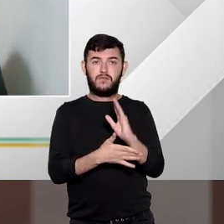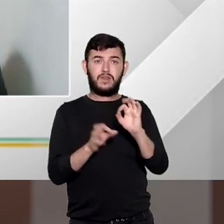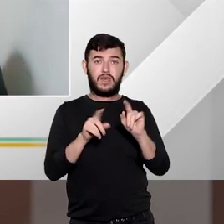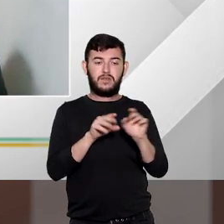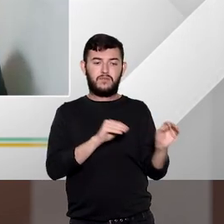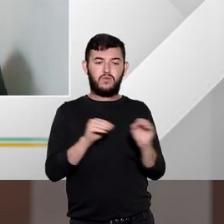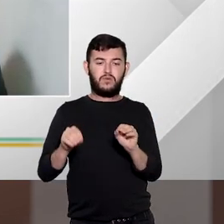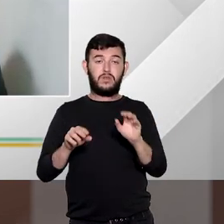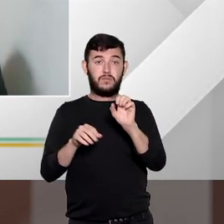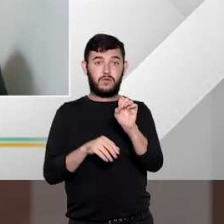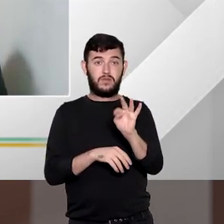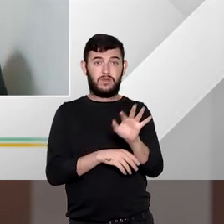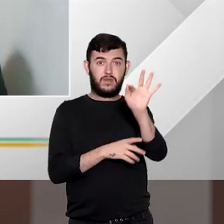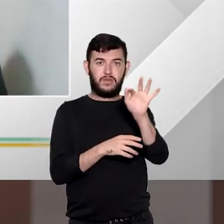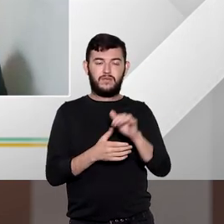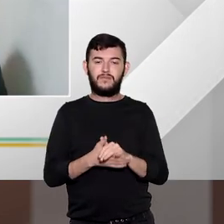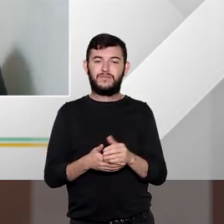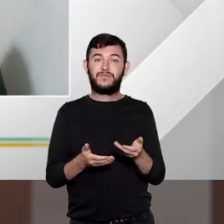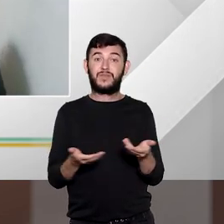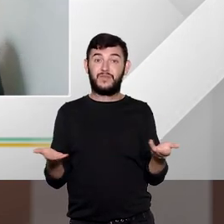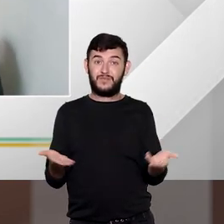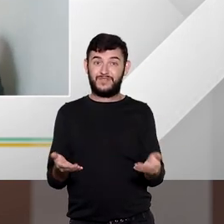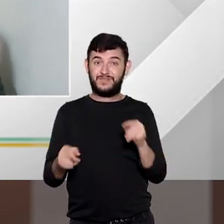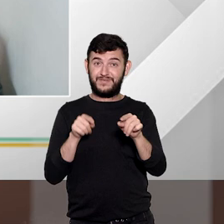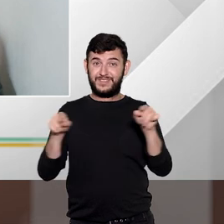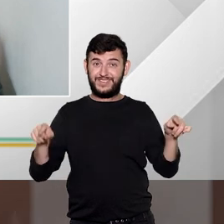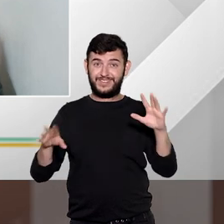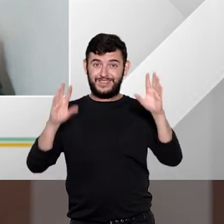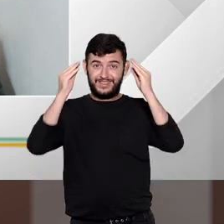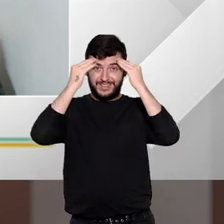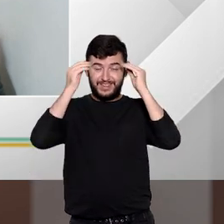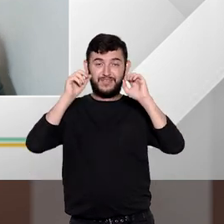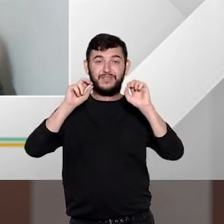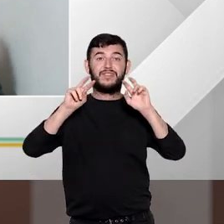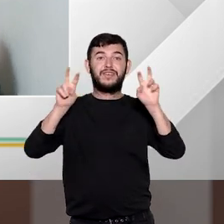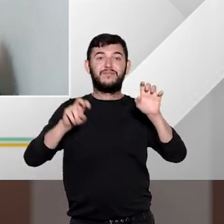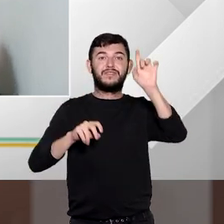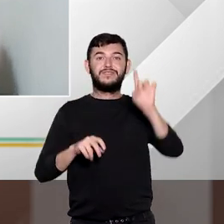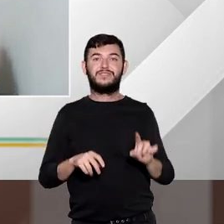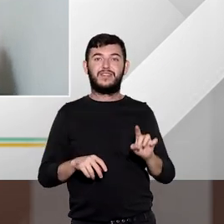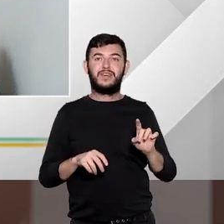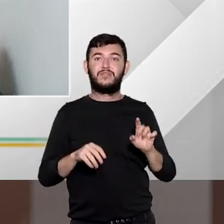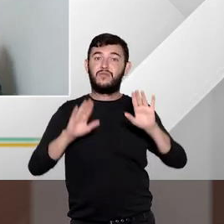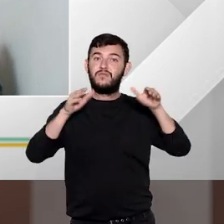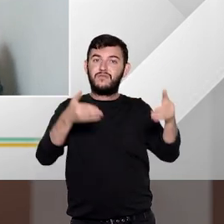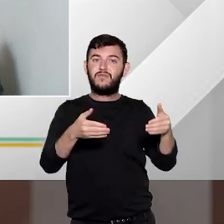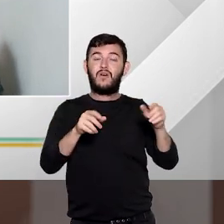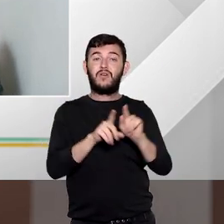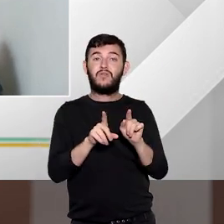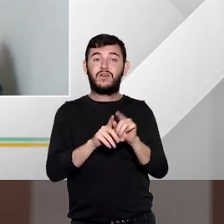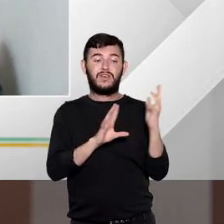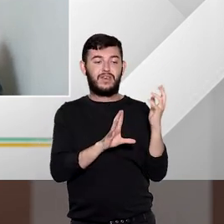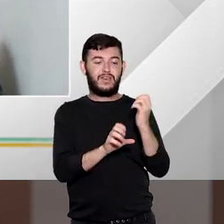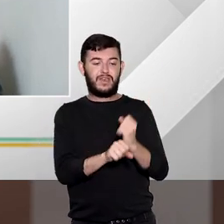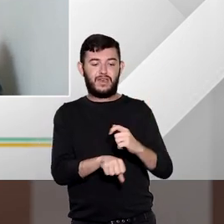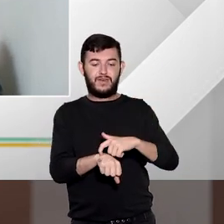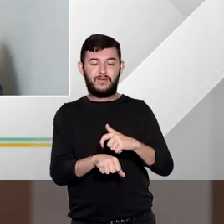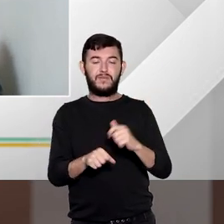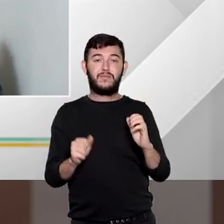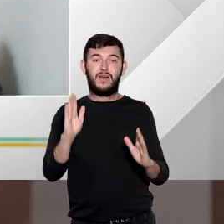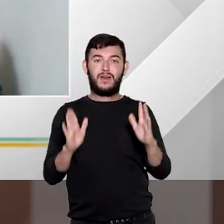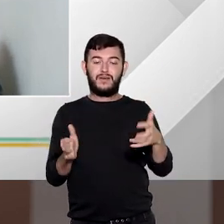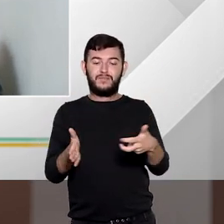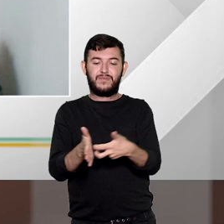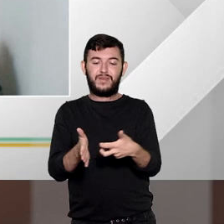ok hoje você entendeu direito sobre dosimetria da pena quem explicou os principais aspectos desse assunto